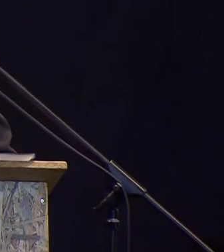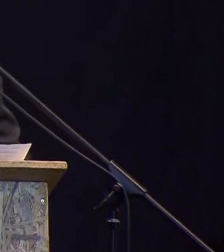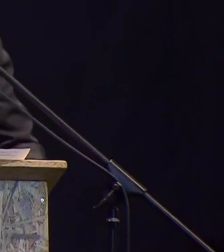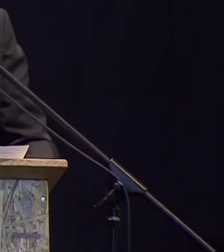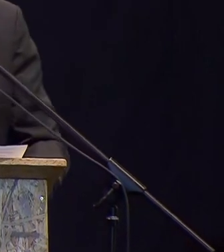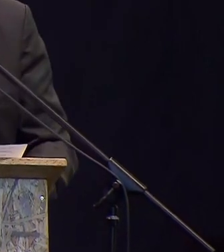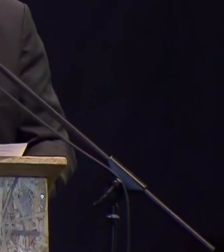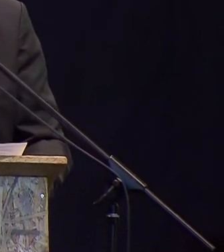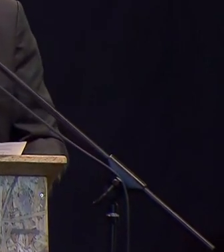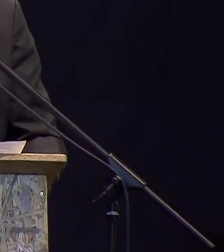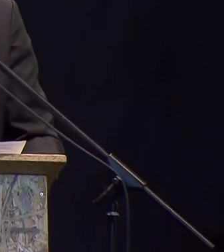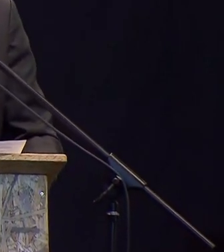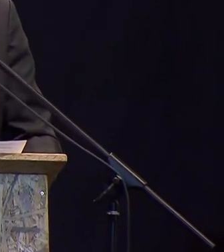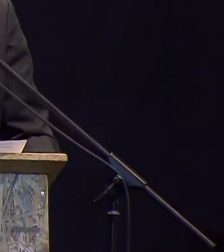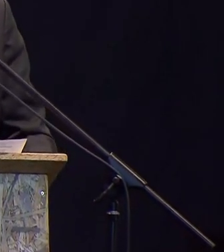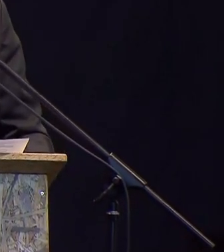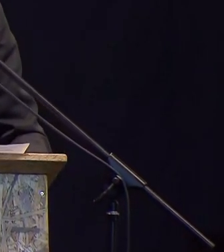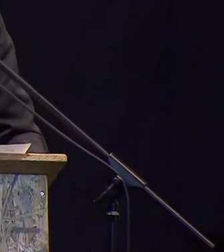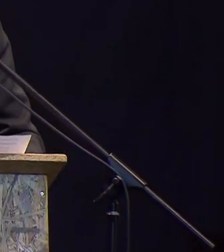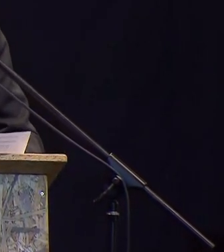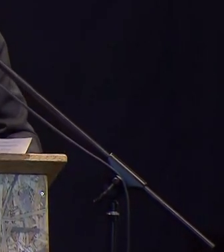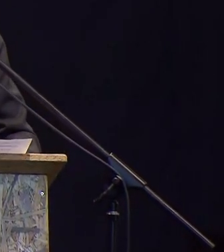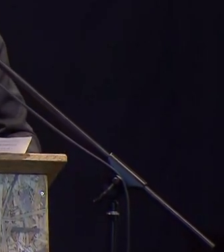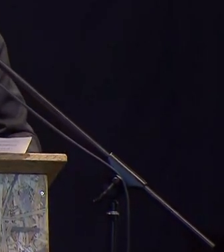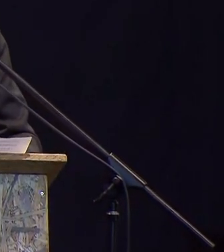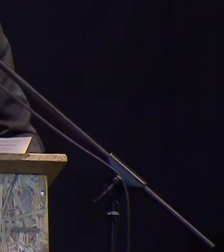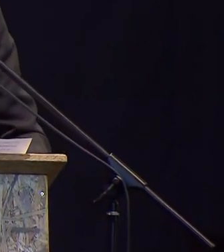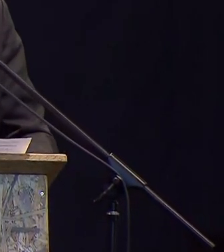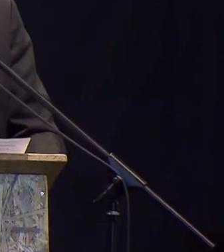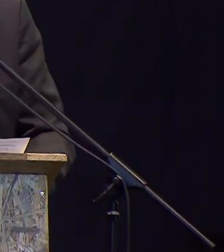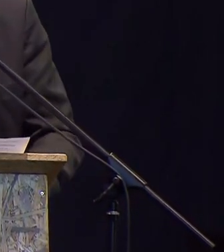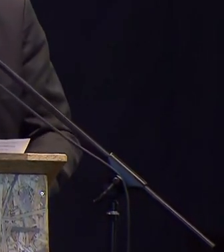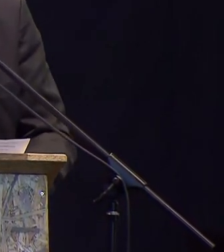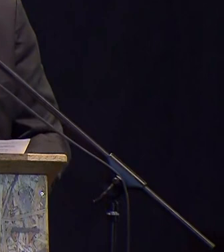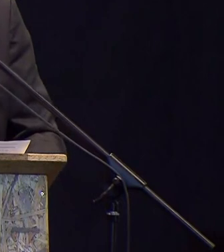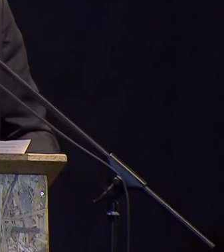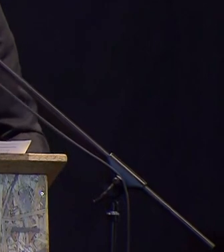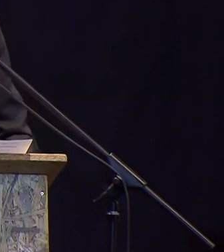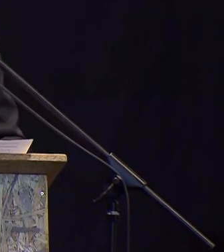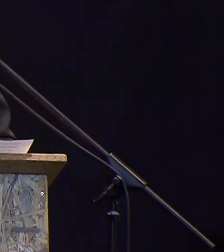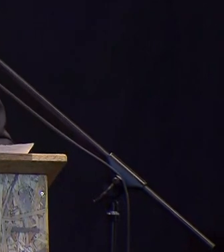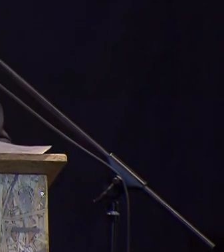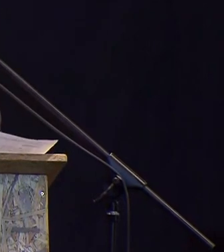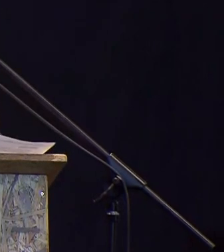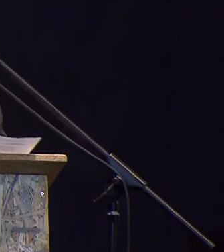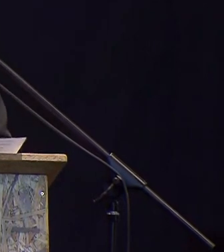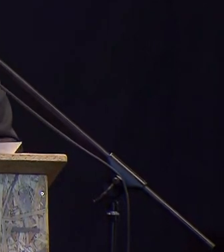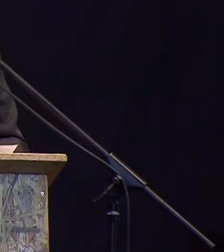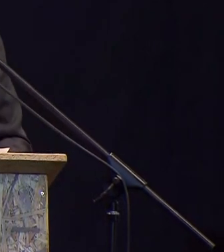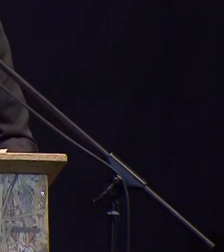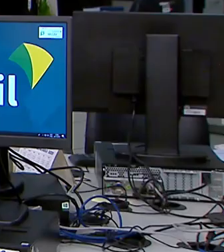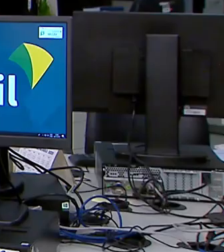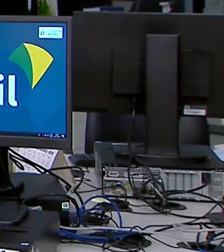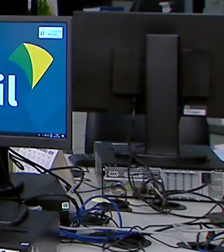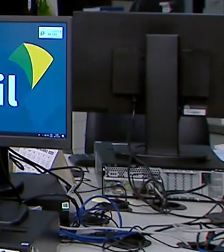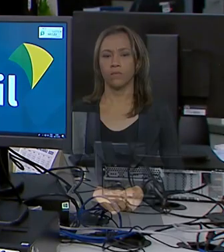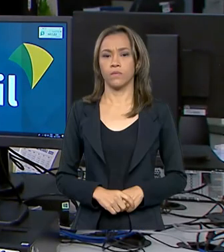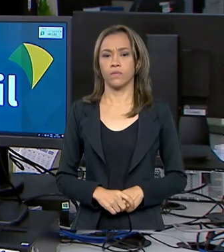meta, o risco do Brasil diminuindo também, é a volta da confiança em nosso país.